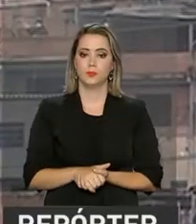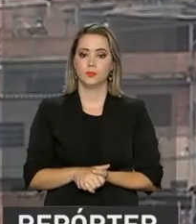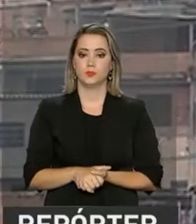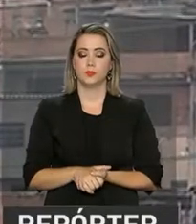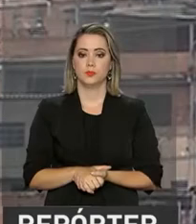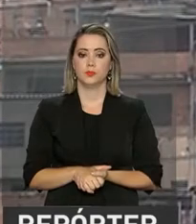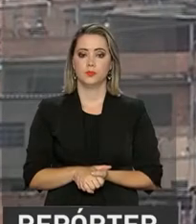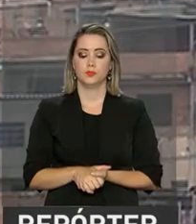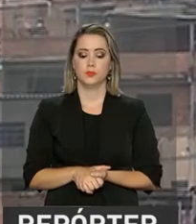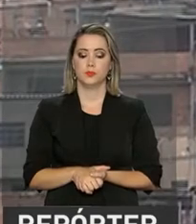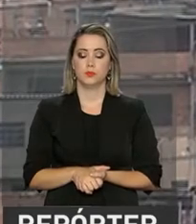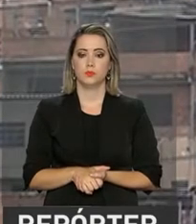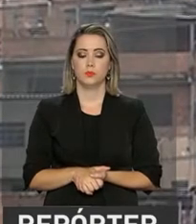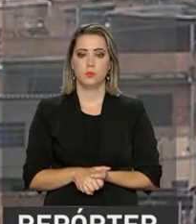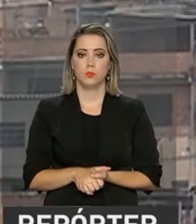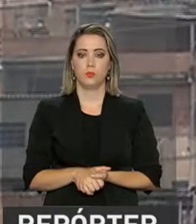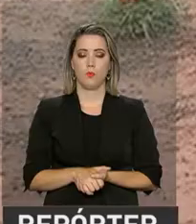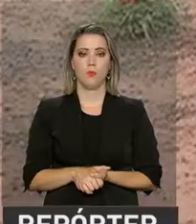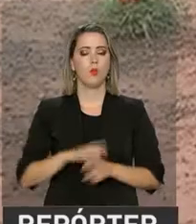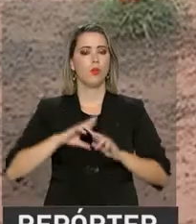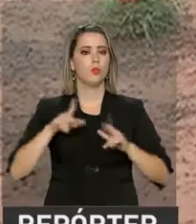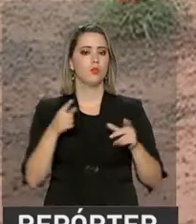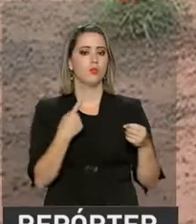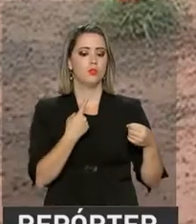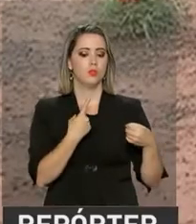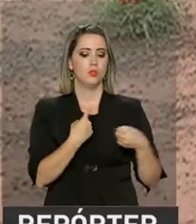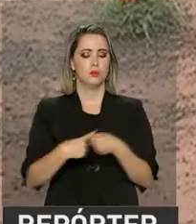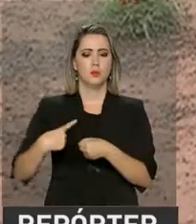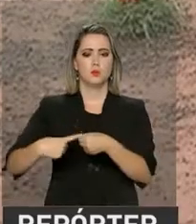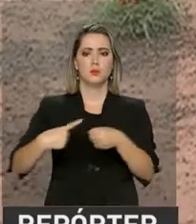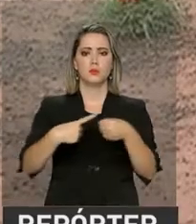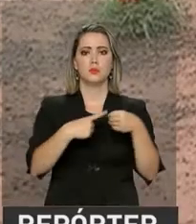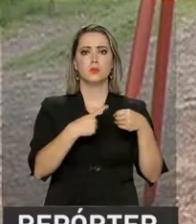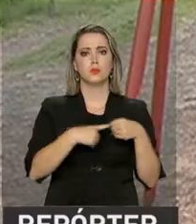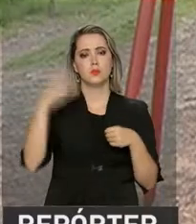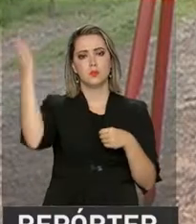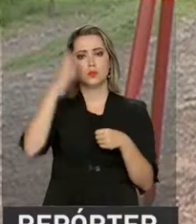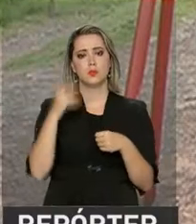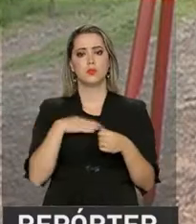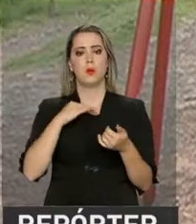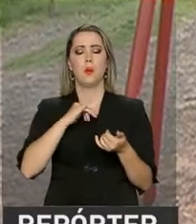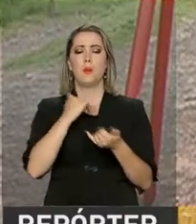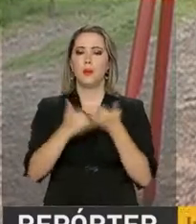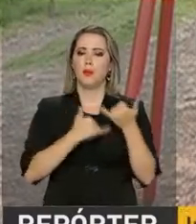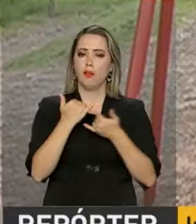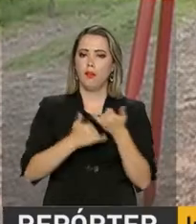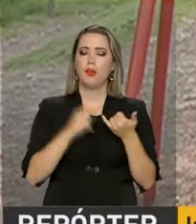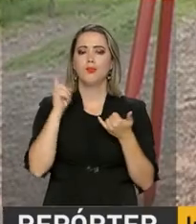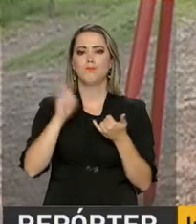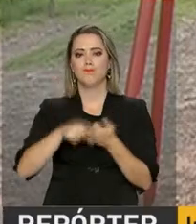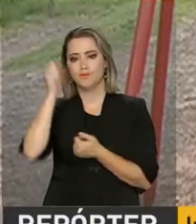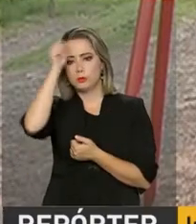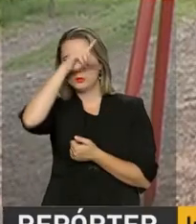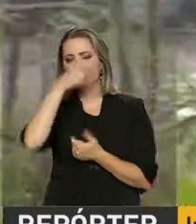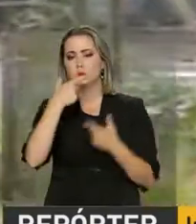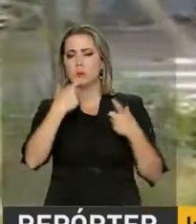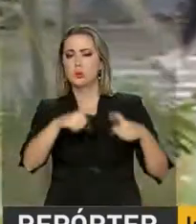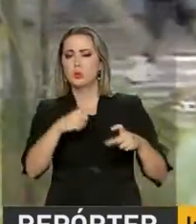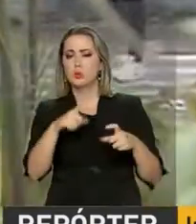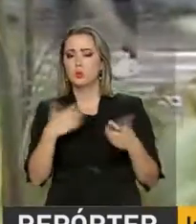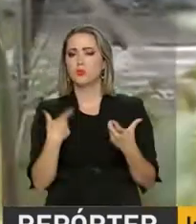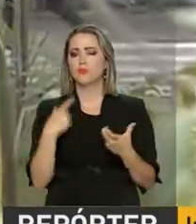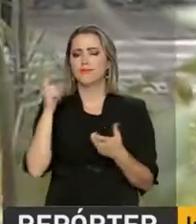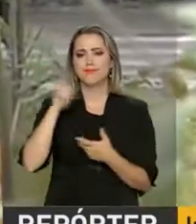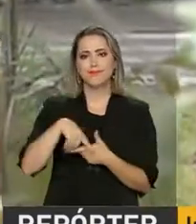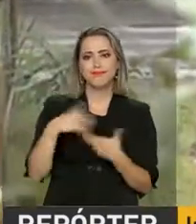Na periferia de muitas cidades do Brasil, brincar na rua em dias de chuva é difícil. O parquinho fica vazio e quem